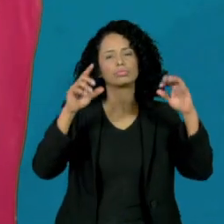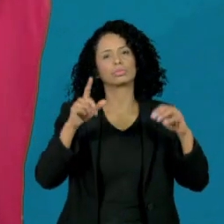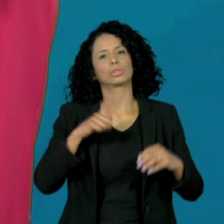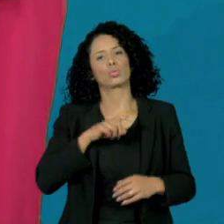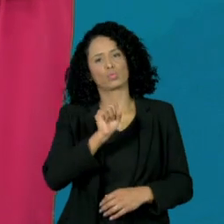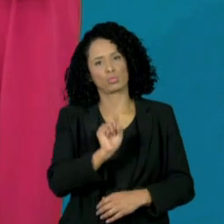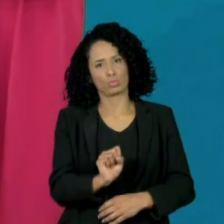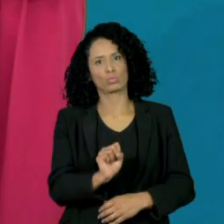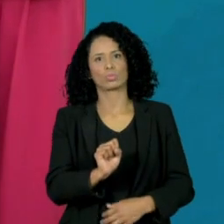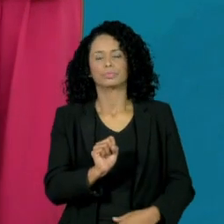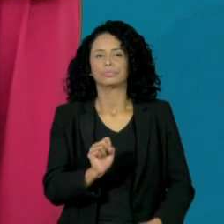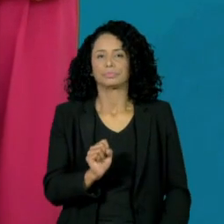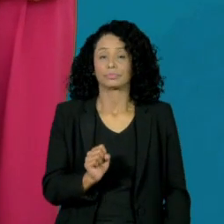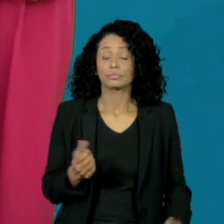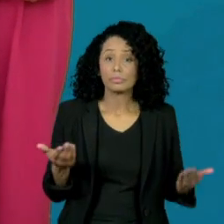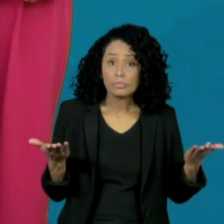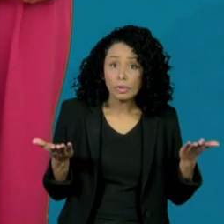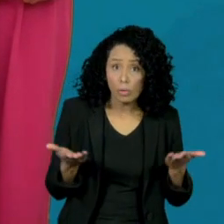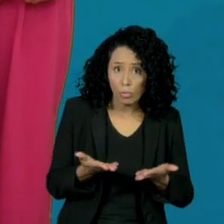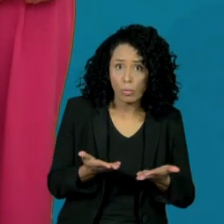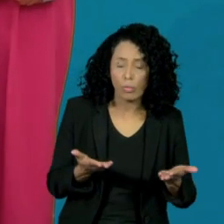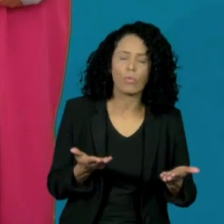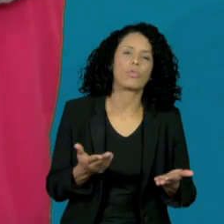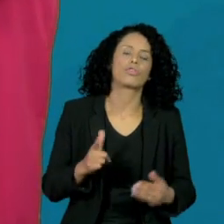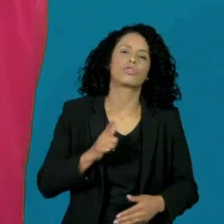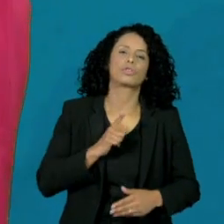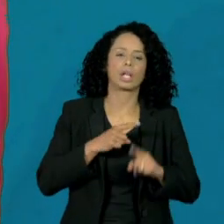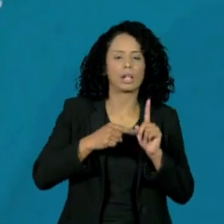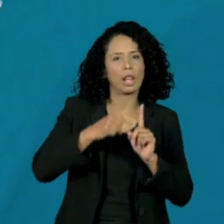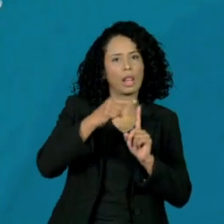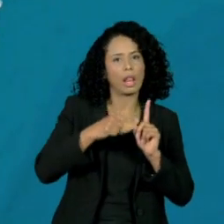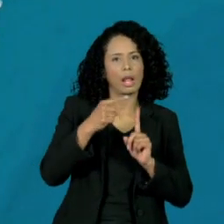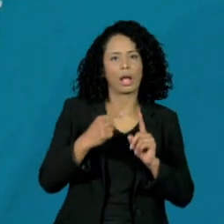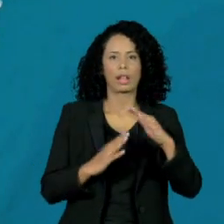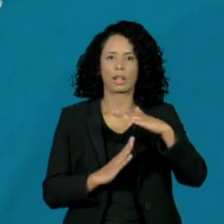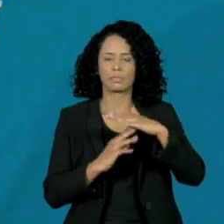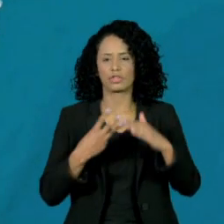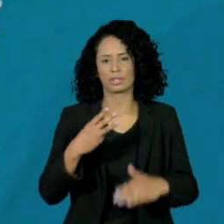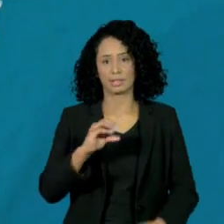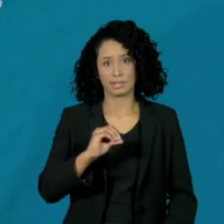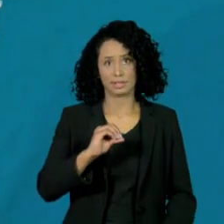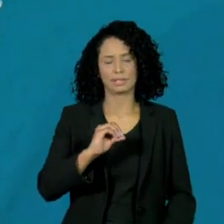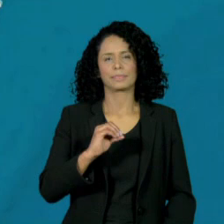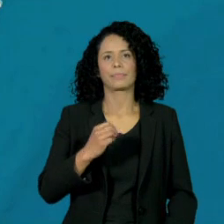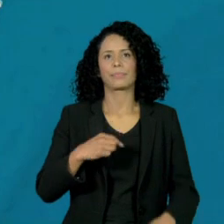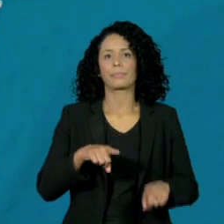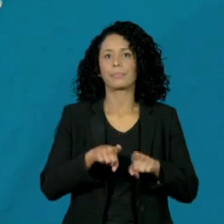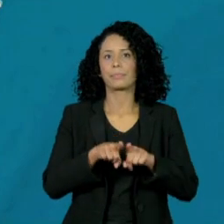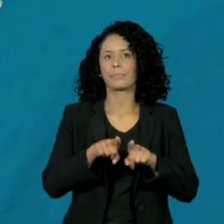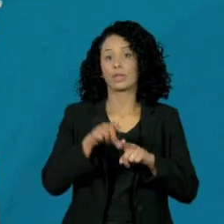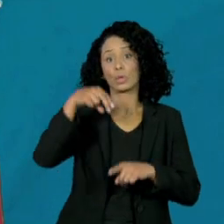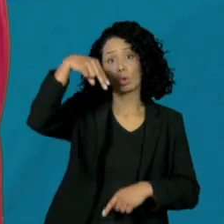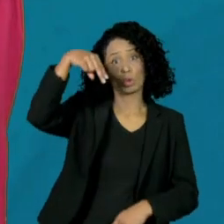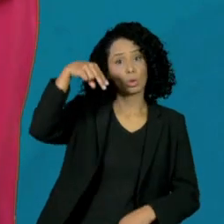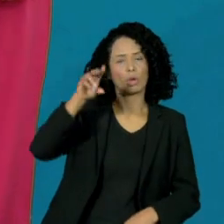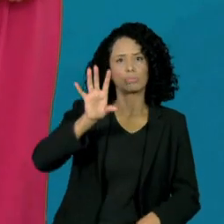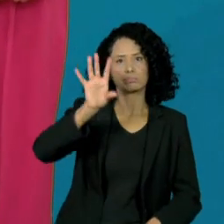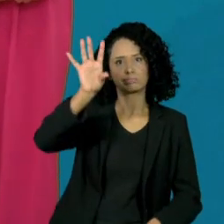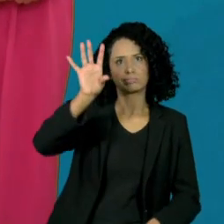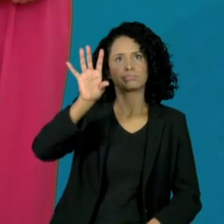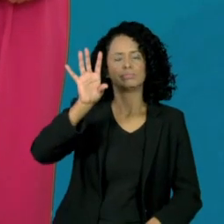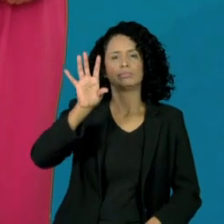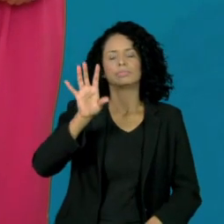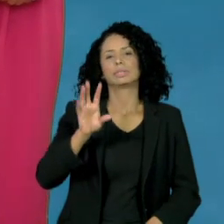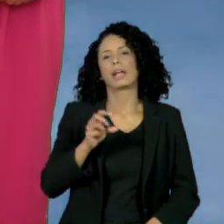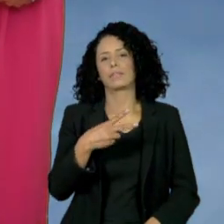sul do estado. Hoje as temperaturas se elevam. A máxima chega aos 30 graus em áreas do norte do estado e 26 graus nas áreas do